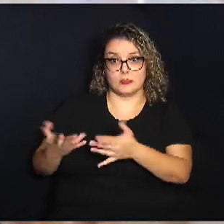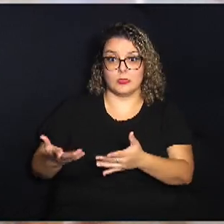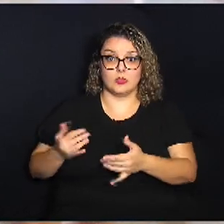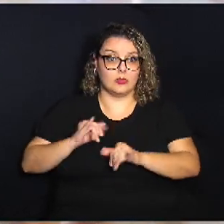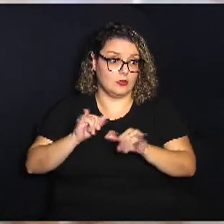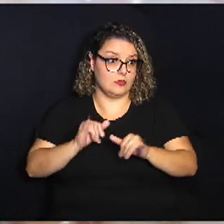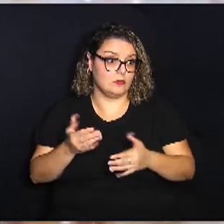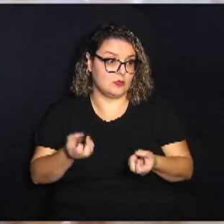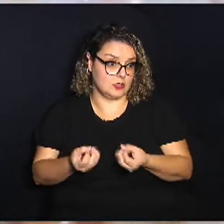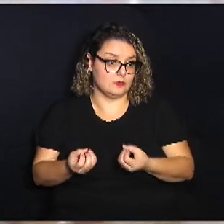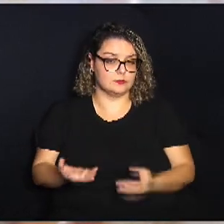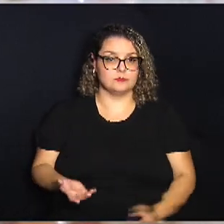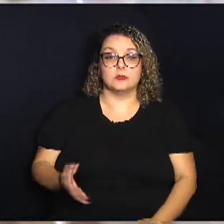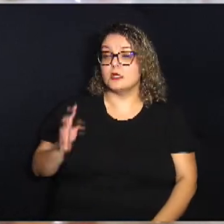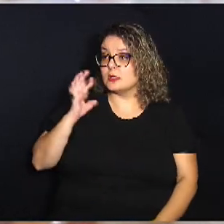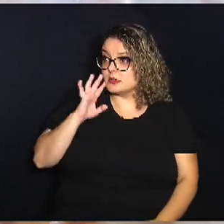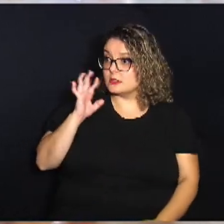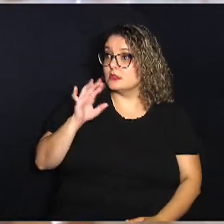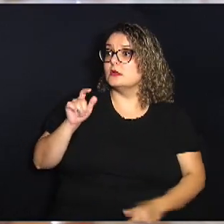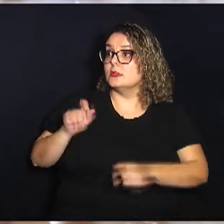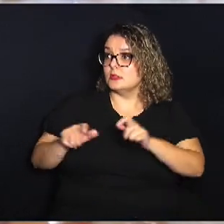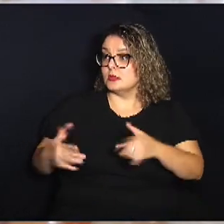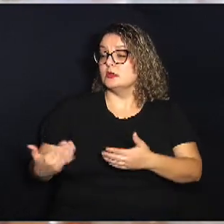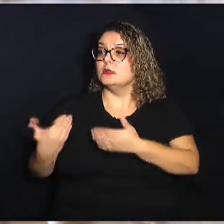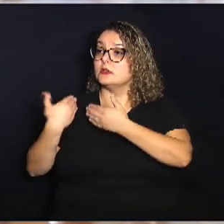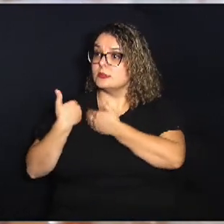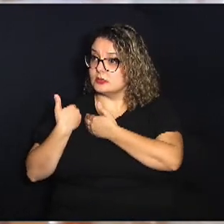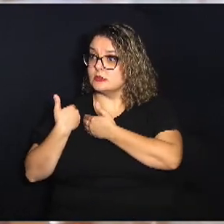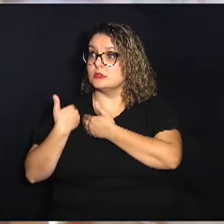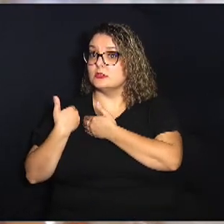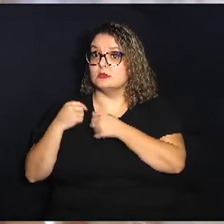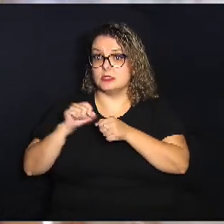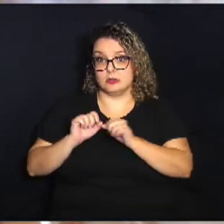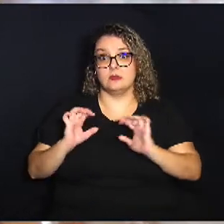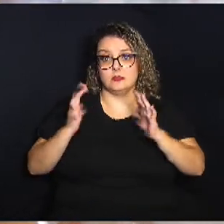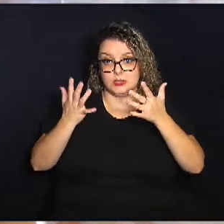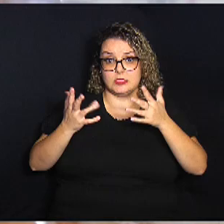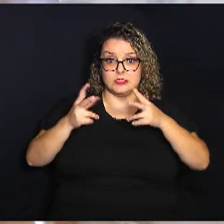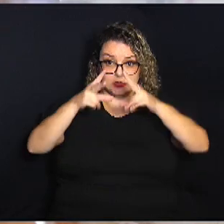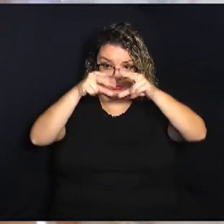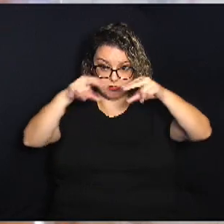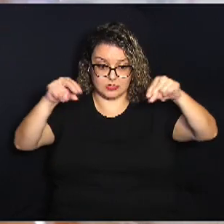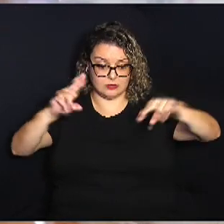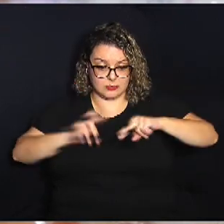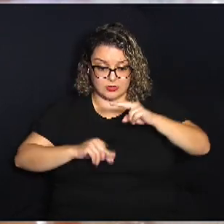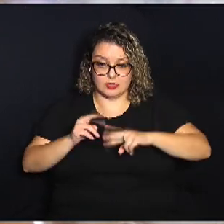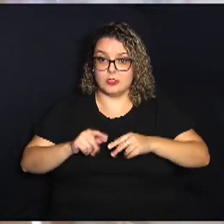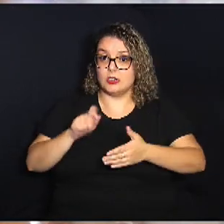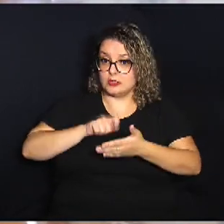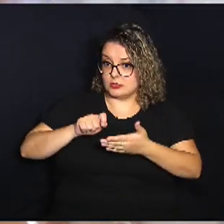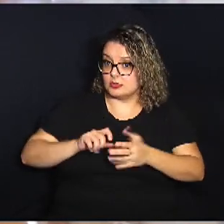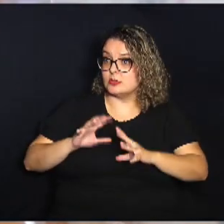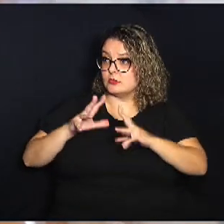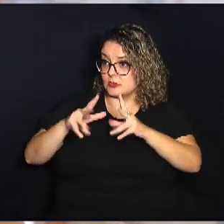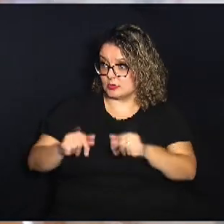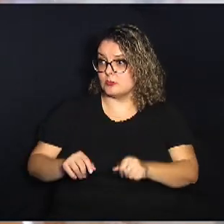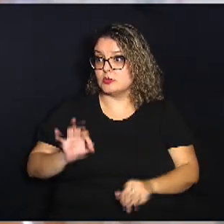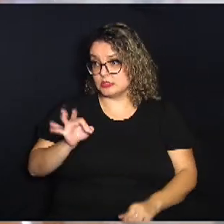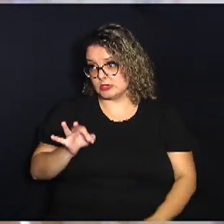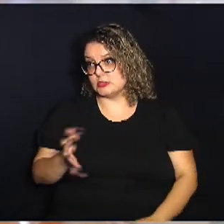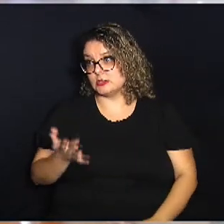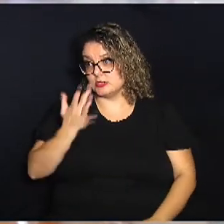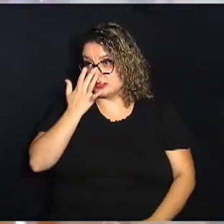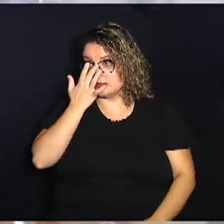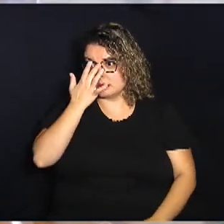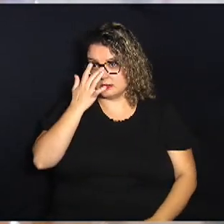e é legal também para a pessoa que ficar responsável pela festa junina dessa questão de anotação anotar tudo para depois ter tudo certinho para